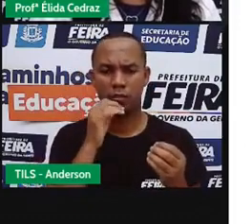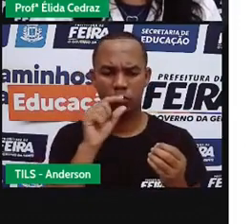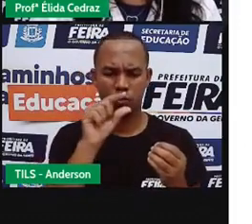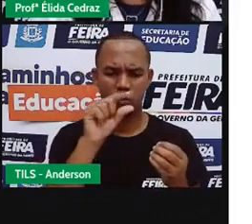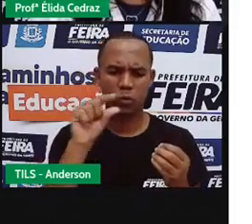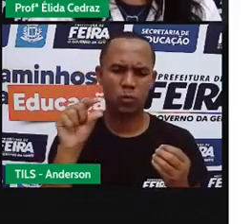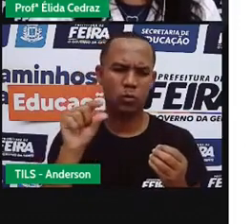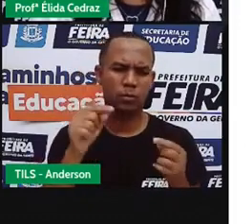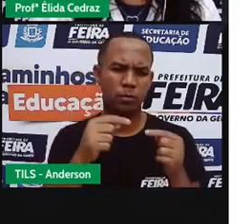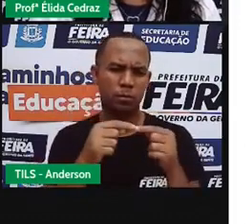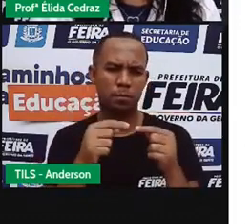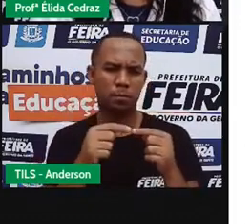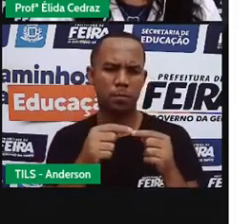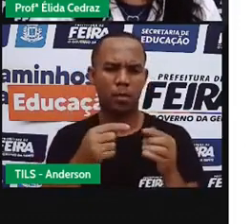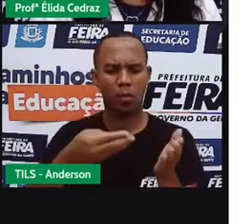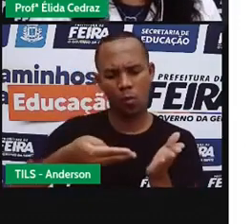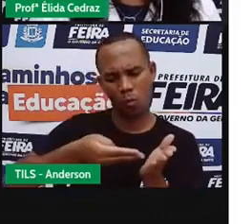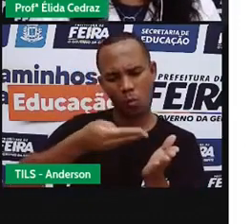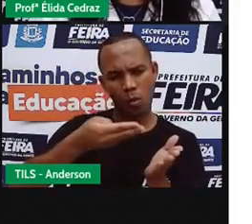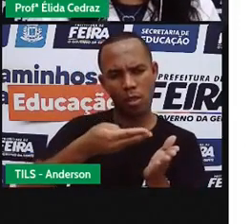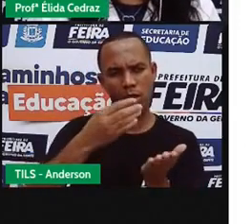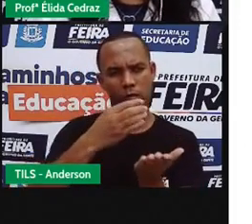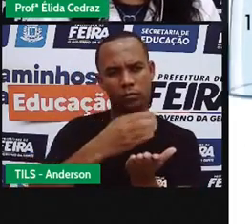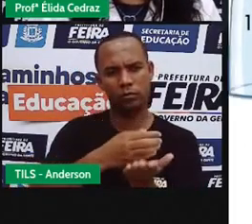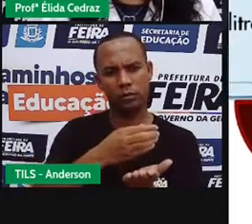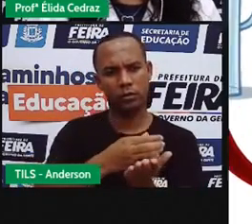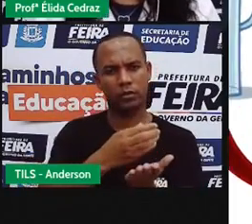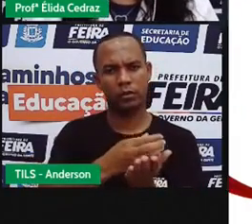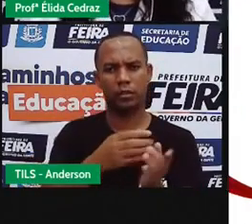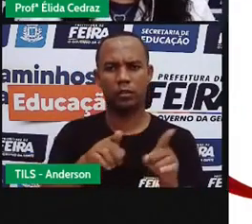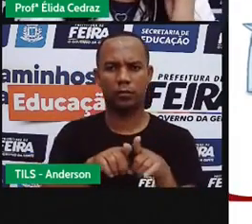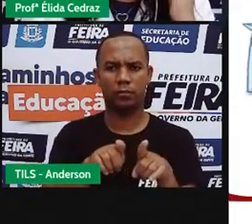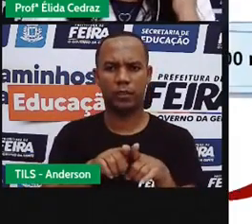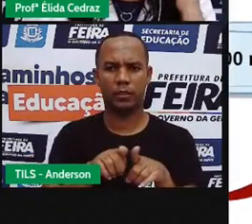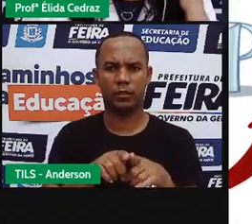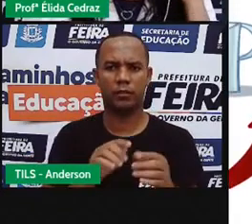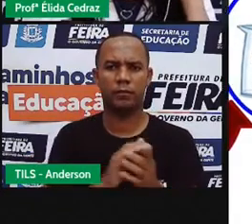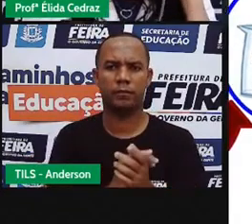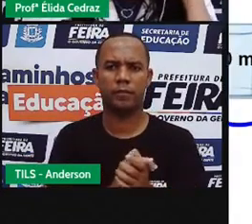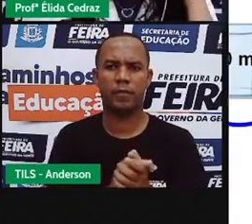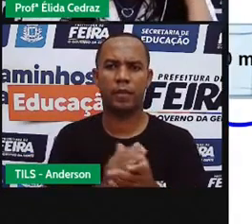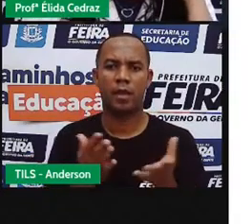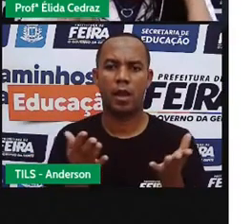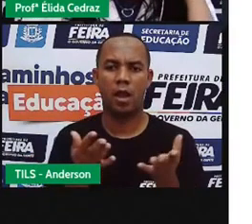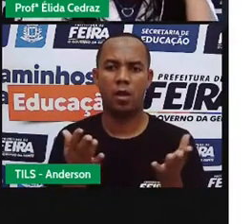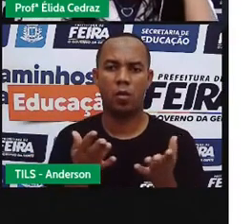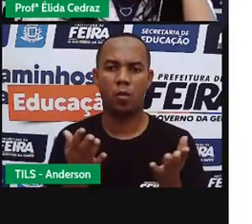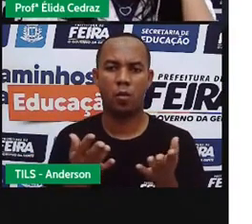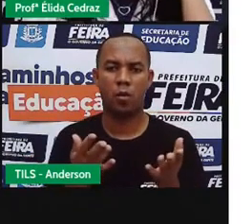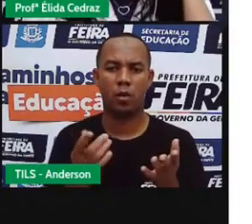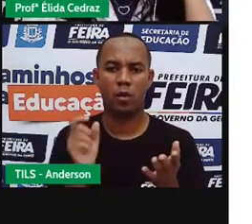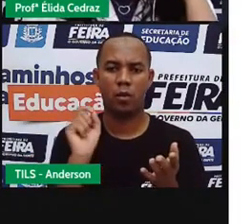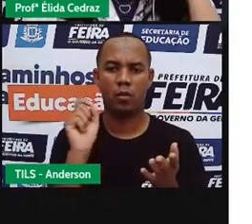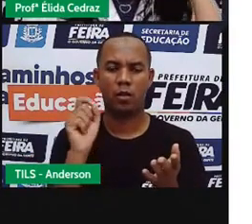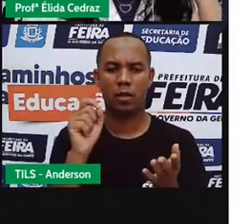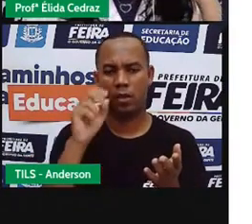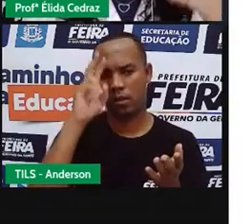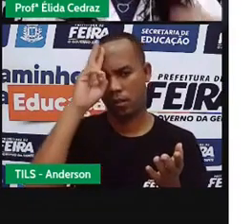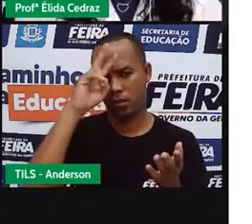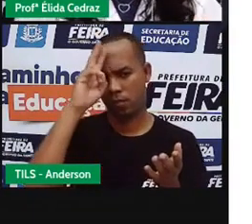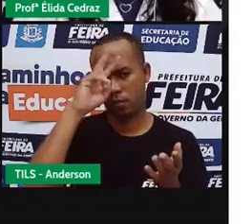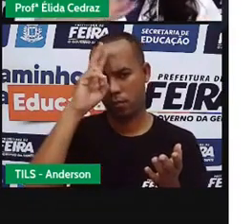convencionais como coleste, ícara-copo. Então, agora que a gente lembrou, recordou